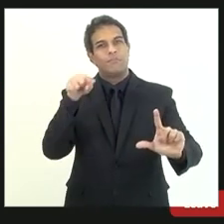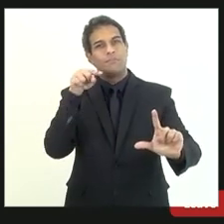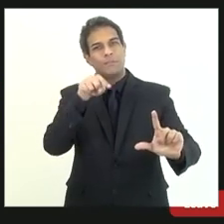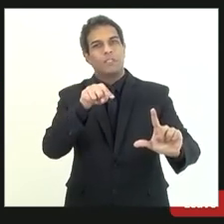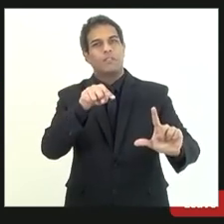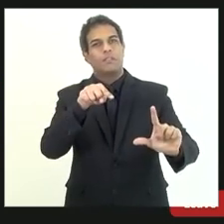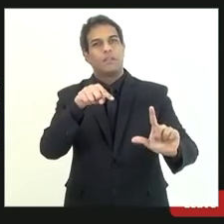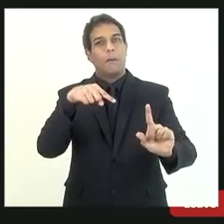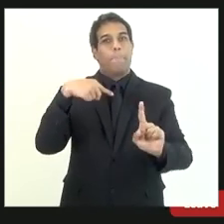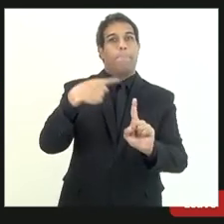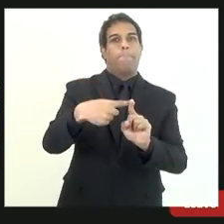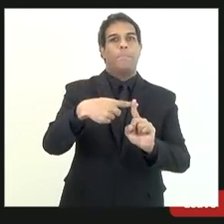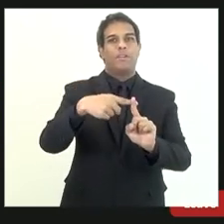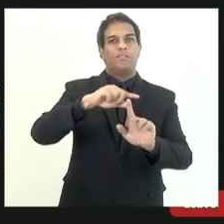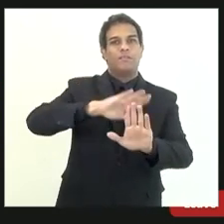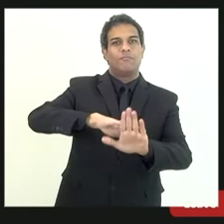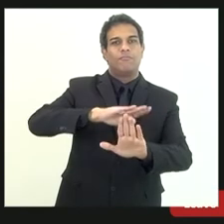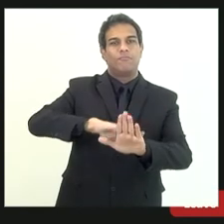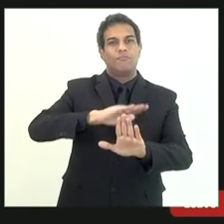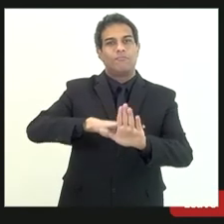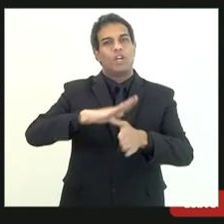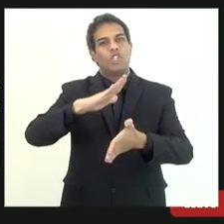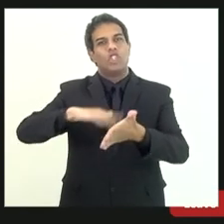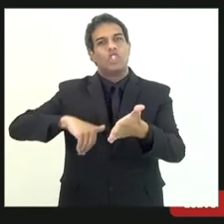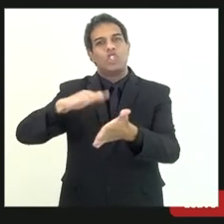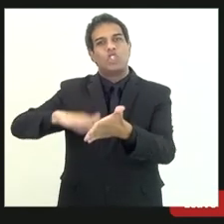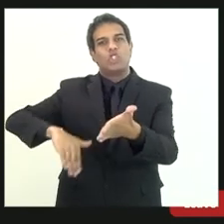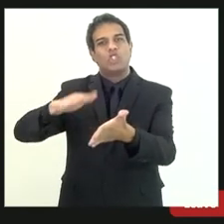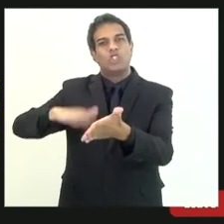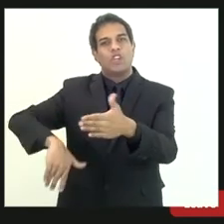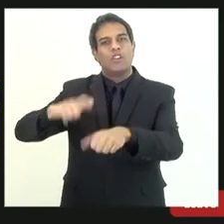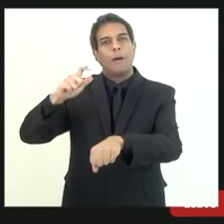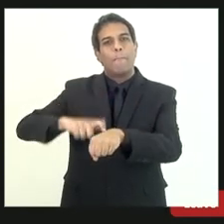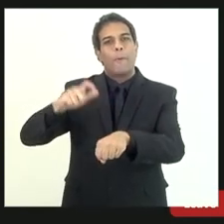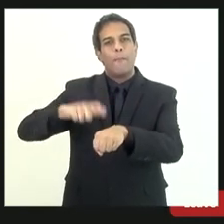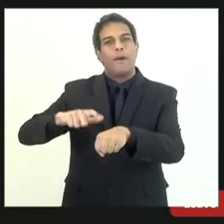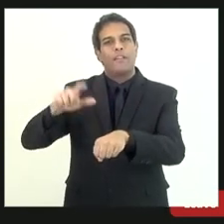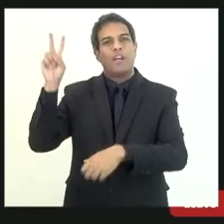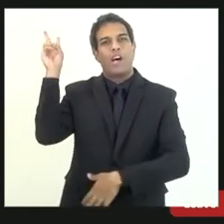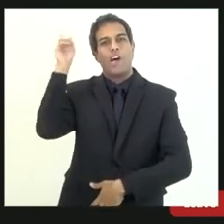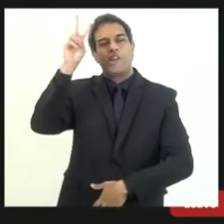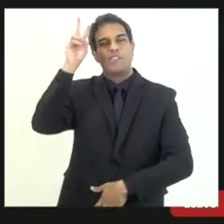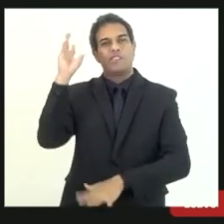também de eventuais anistias em determinados momentos históricos